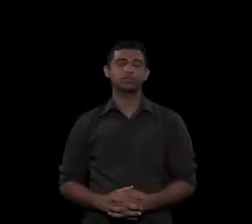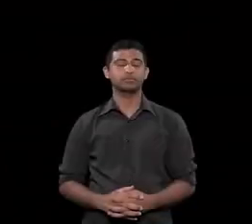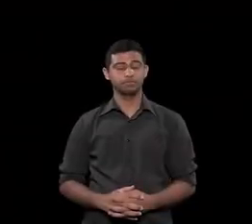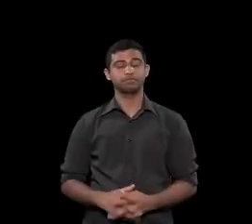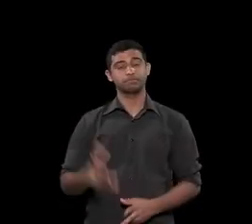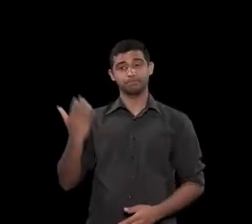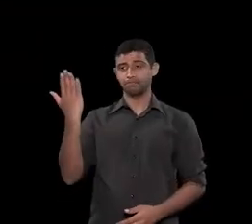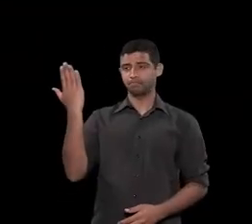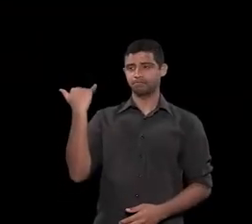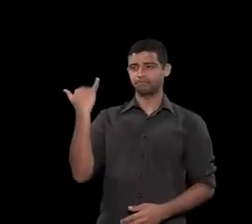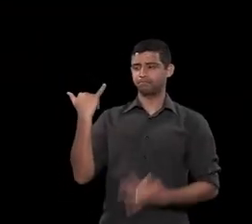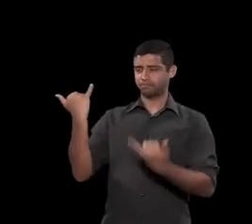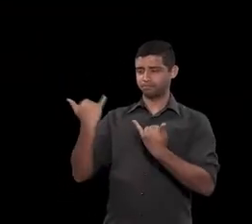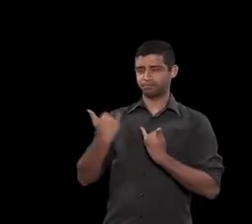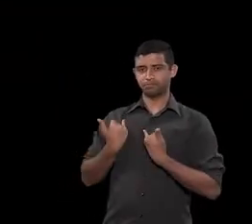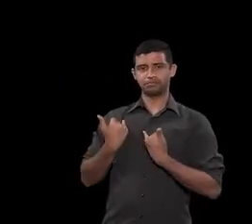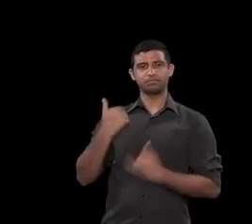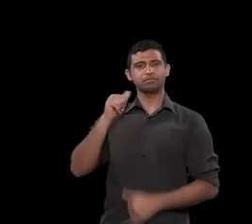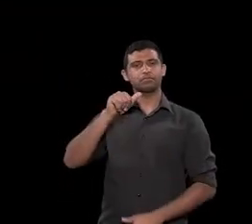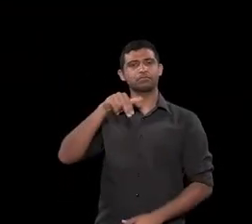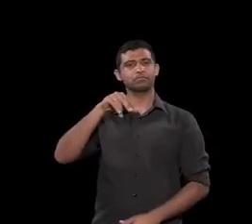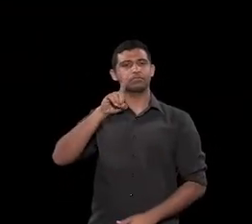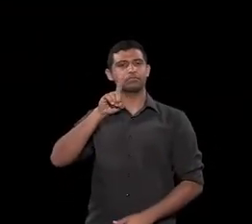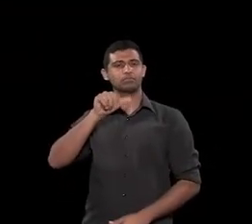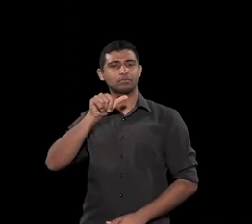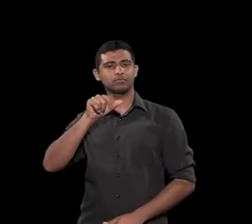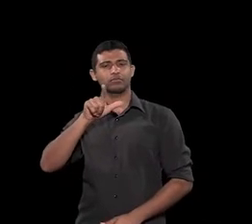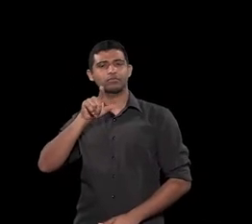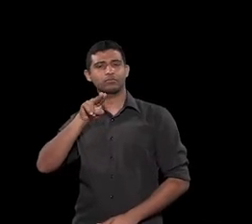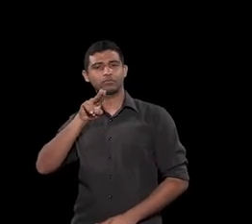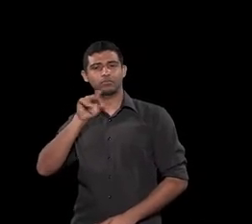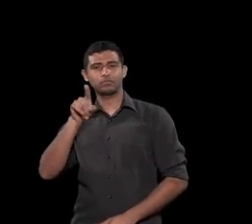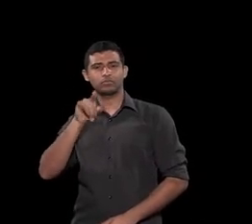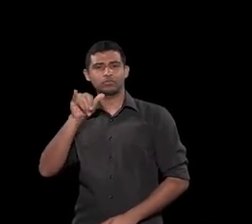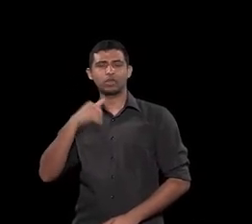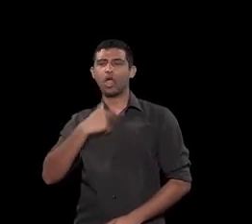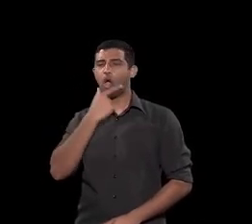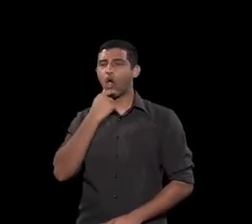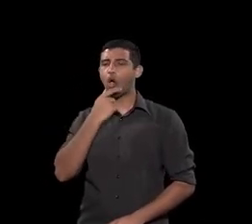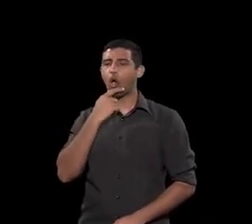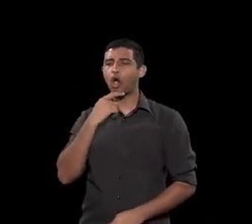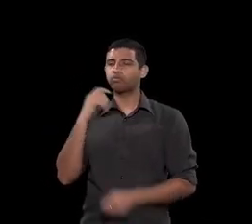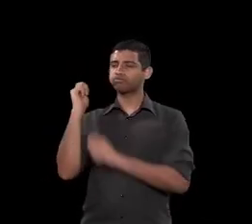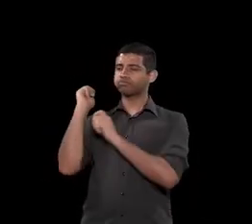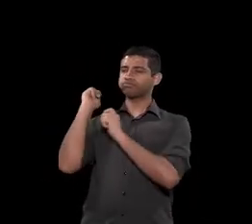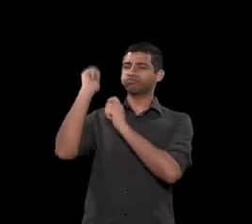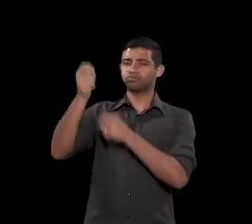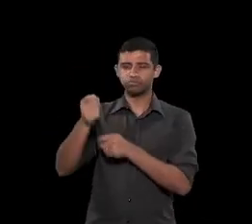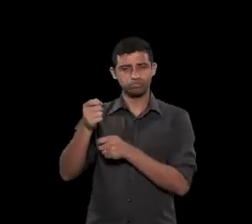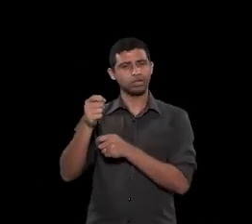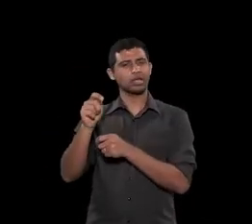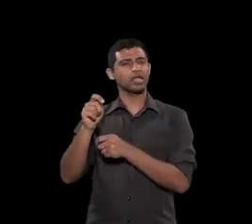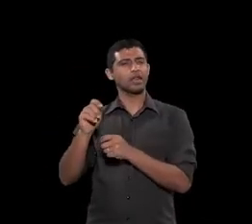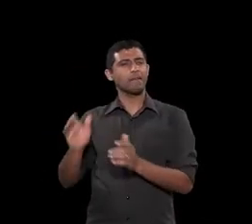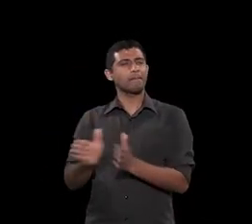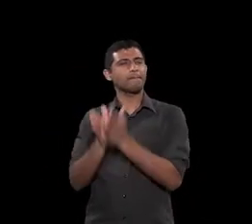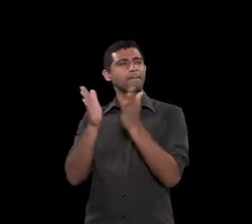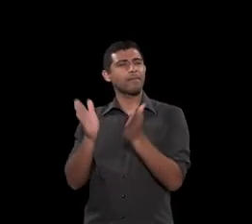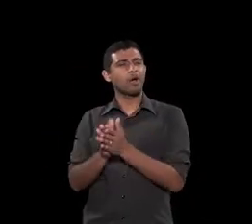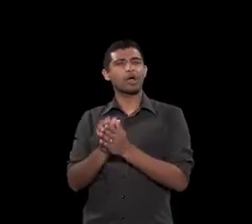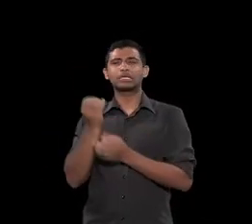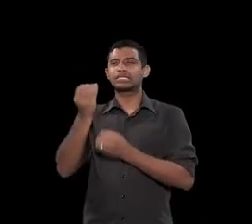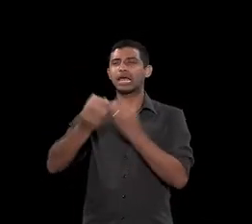uma vez me contaram que na Andaluzia um pescador muito pobre andava oferecendo mariscos numa